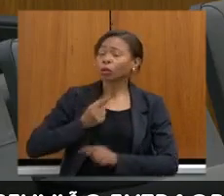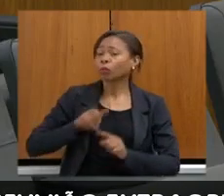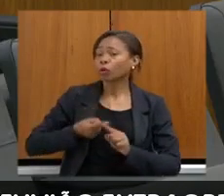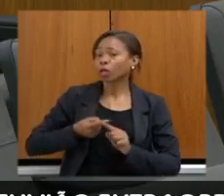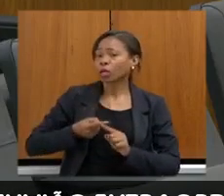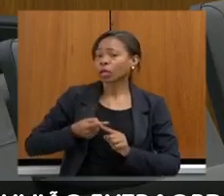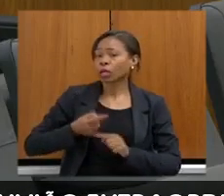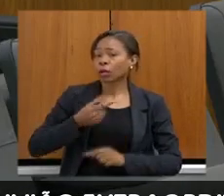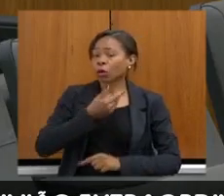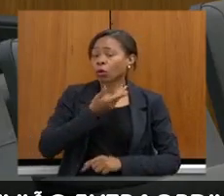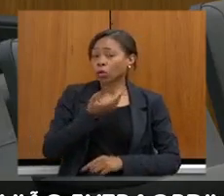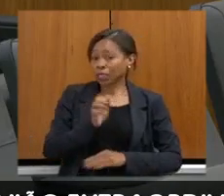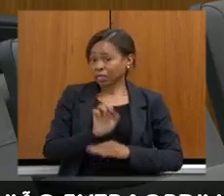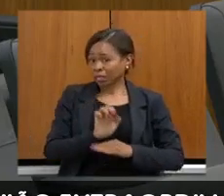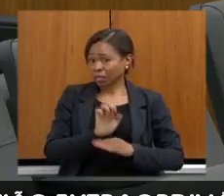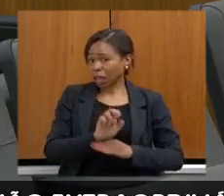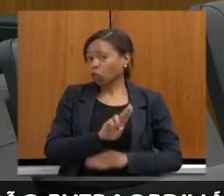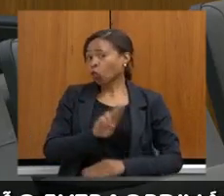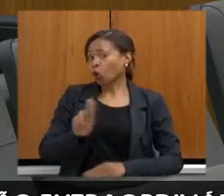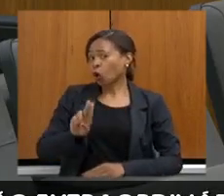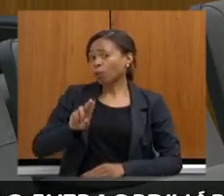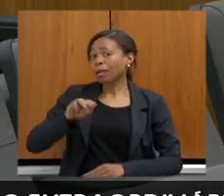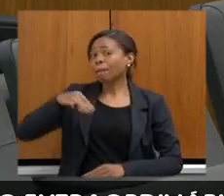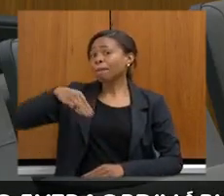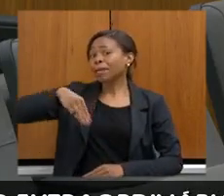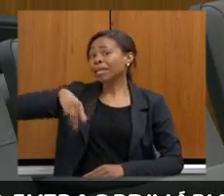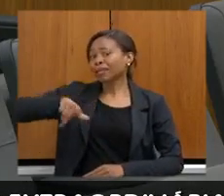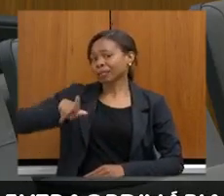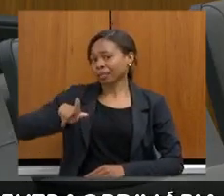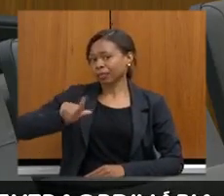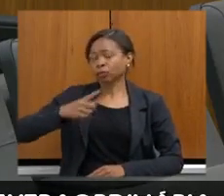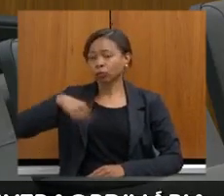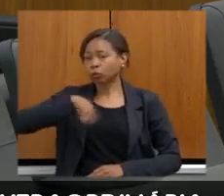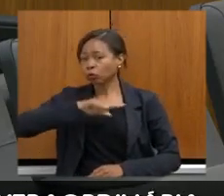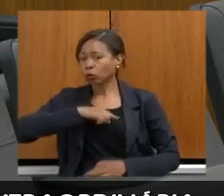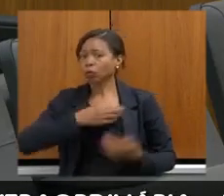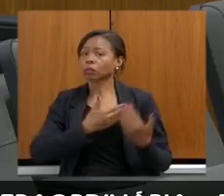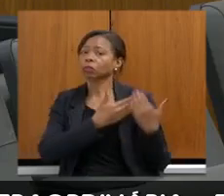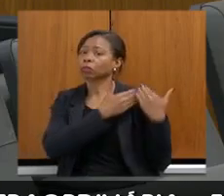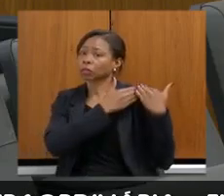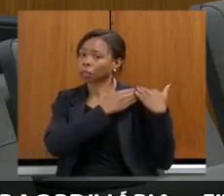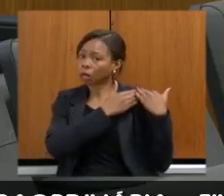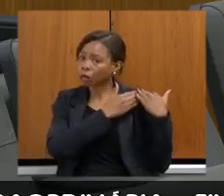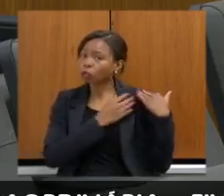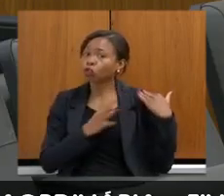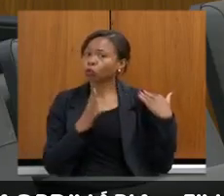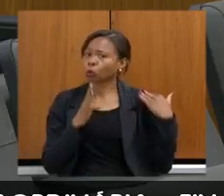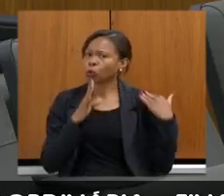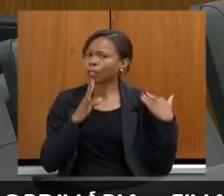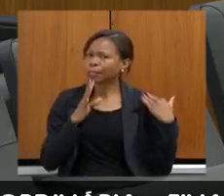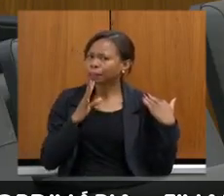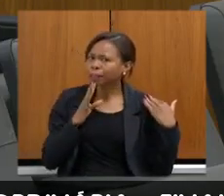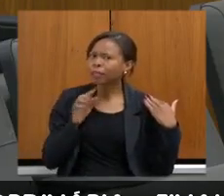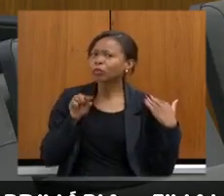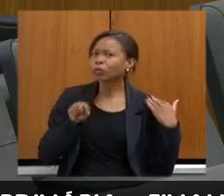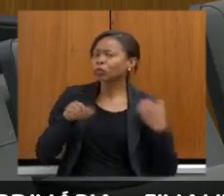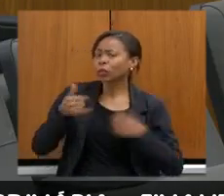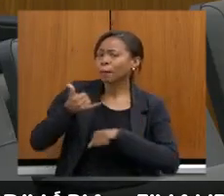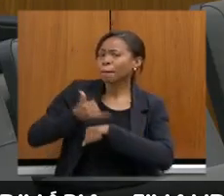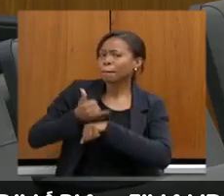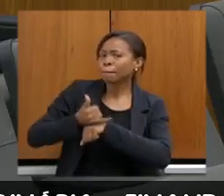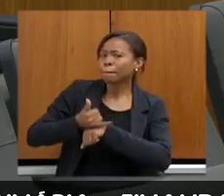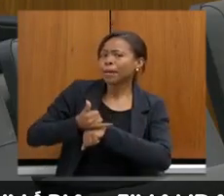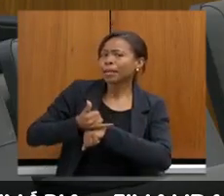Gerais. nós somos os responsáveis pelo fornecimento dos metais nobres para a